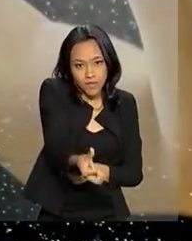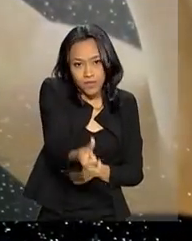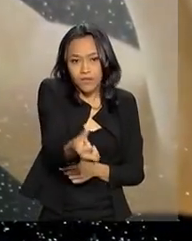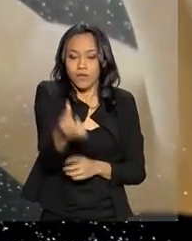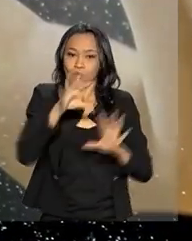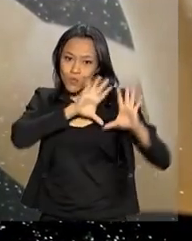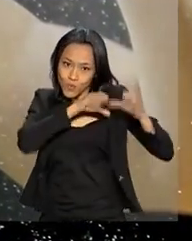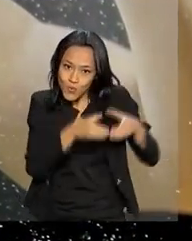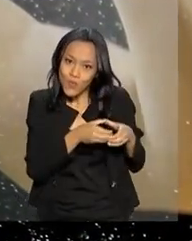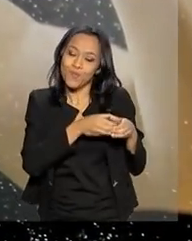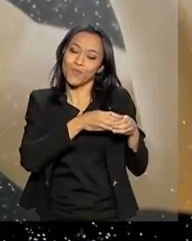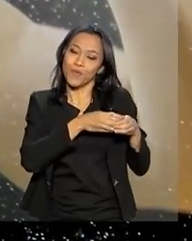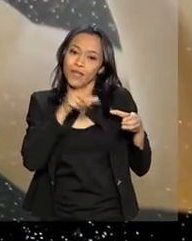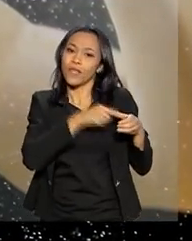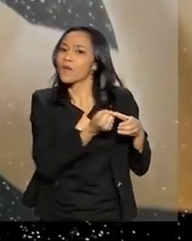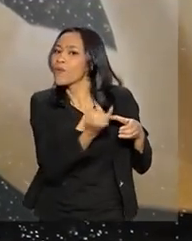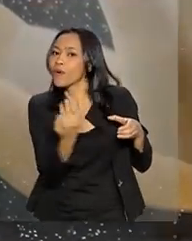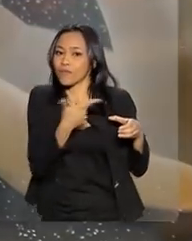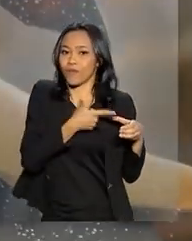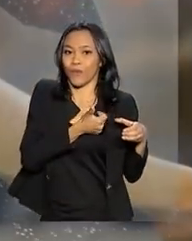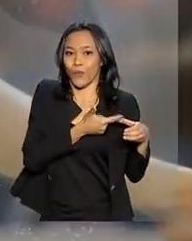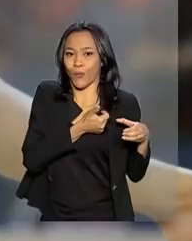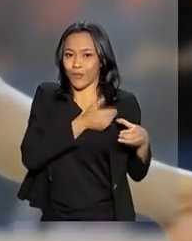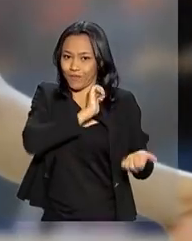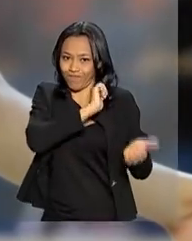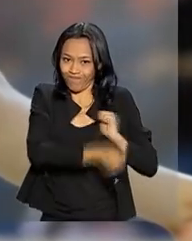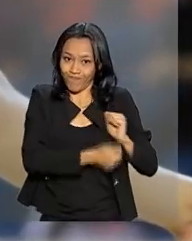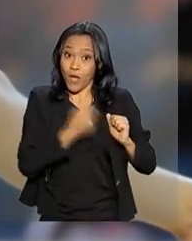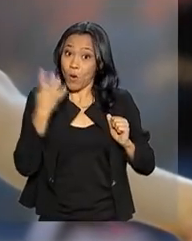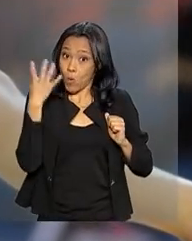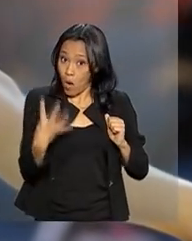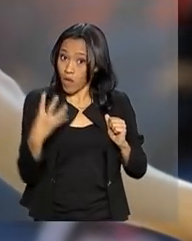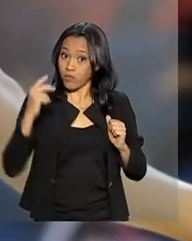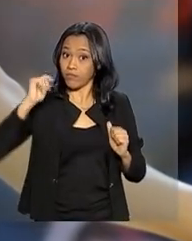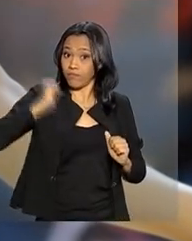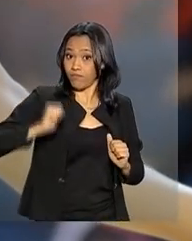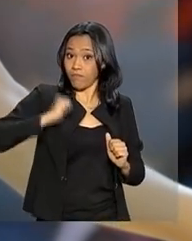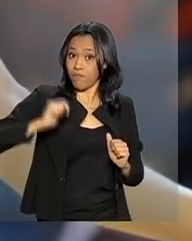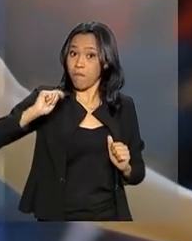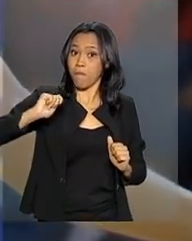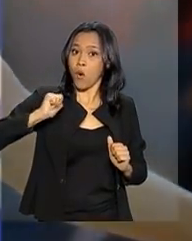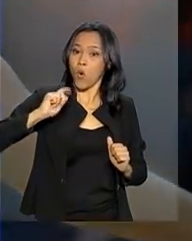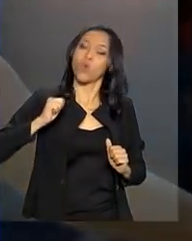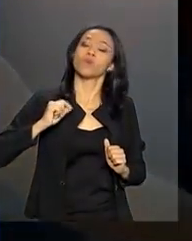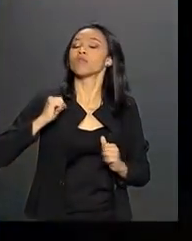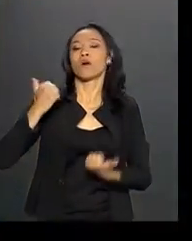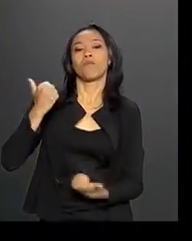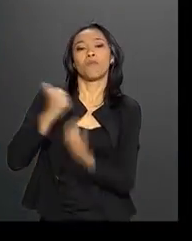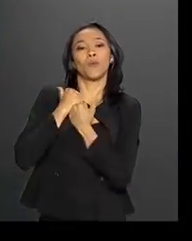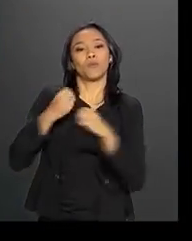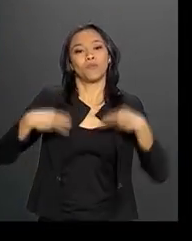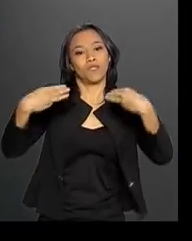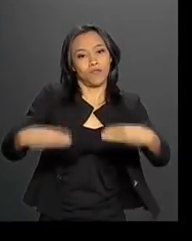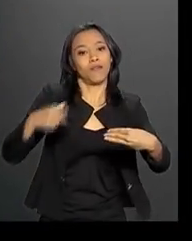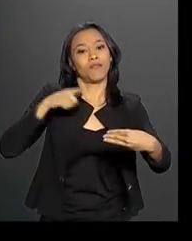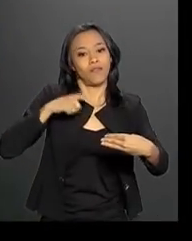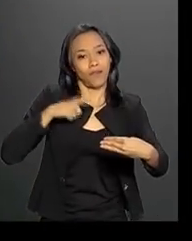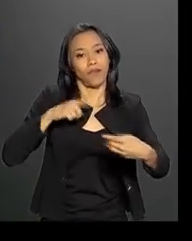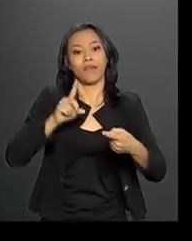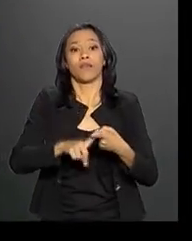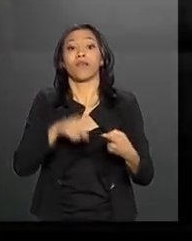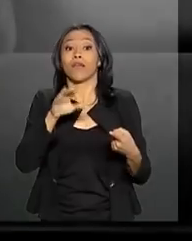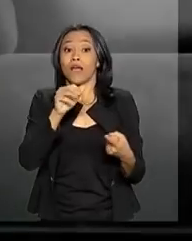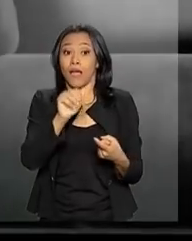A delegação conta com 12 atletas. Quatro deles recebem a Bolsa Pódio, do Ministério do Esporte. Entre eles, Arthur